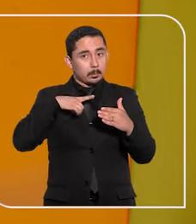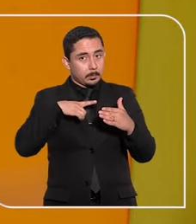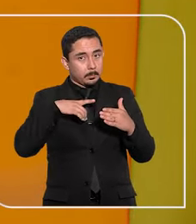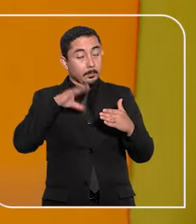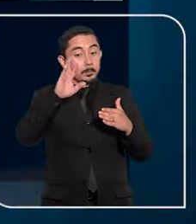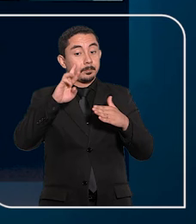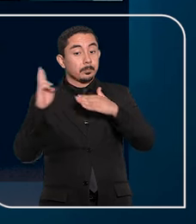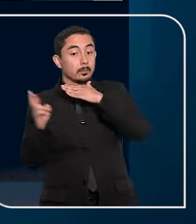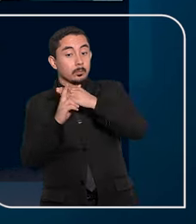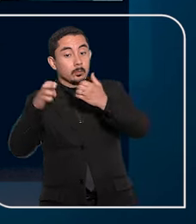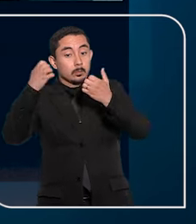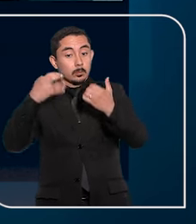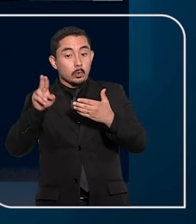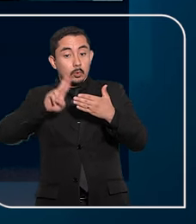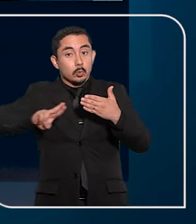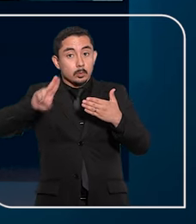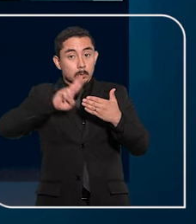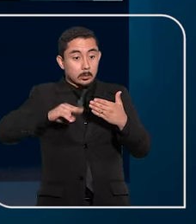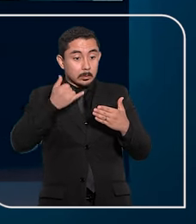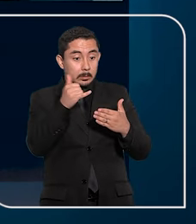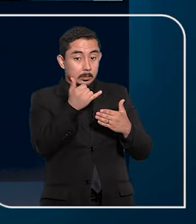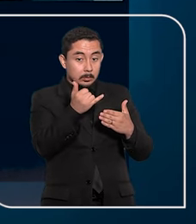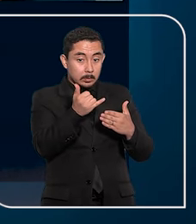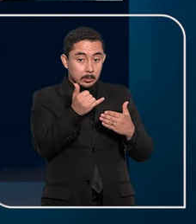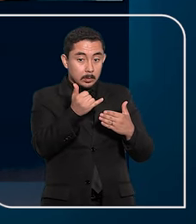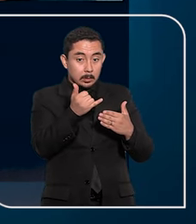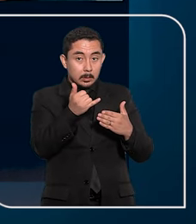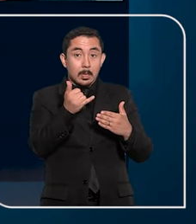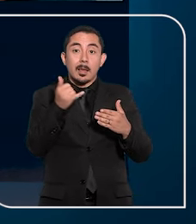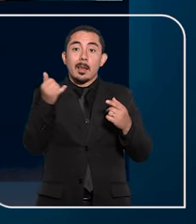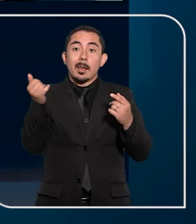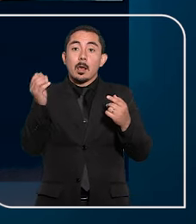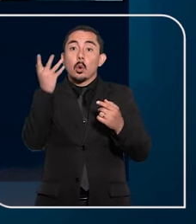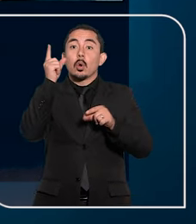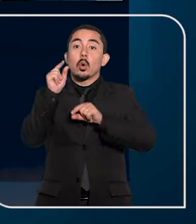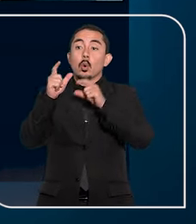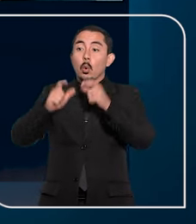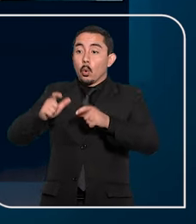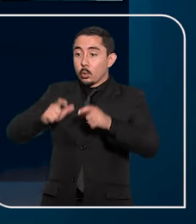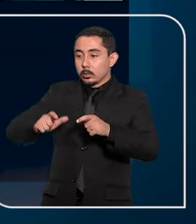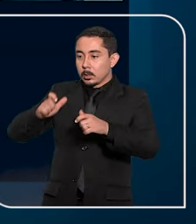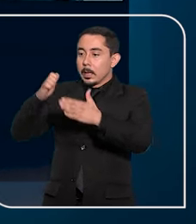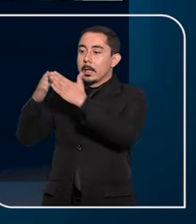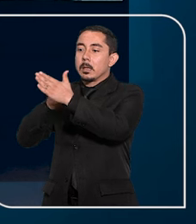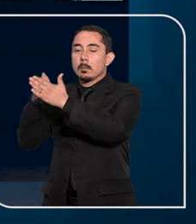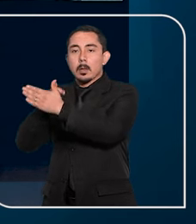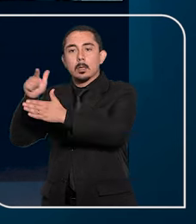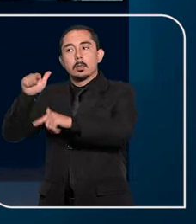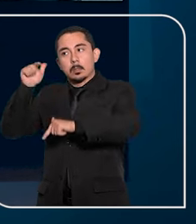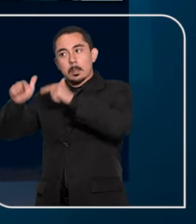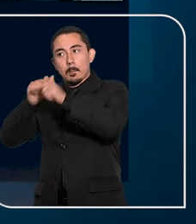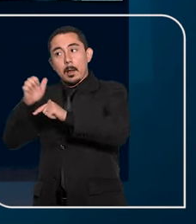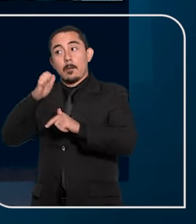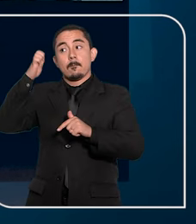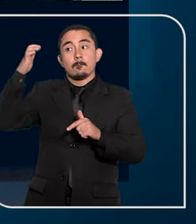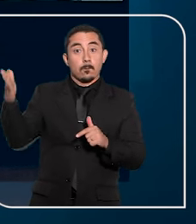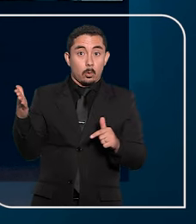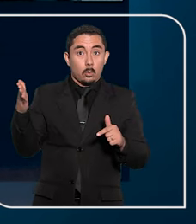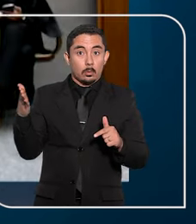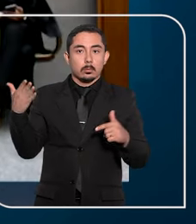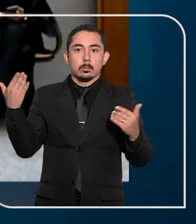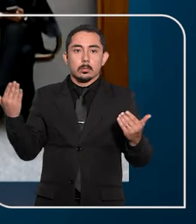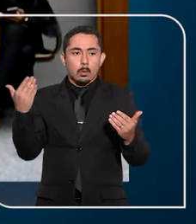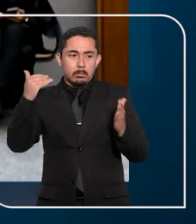o ambiente externo. Mas o relator pontuou que a utilização no celular aconteceu na empresa em que o homem prestava serviço na modalidade